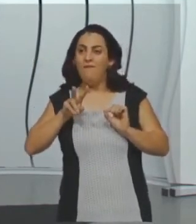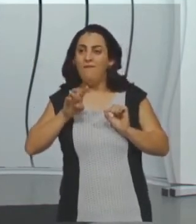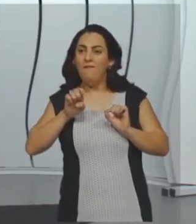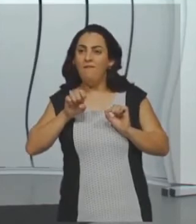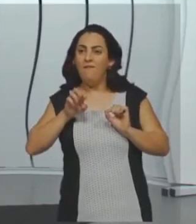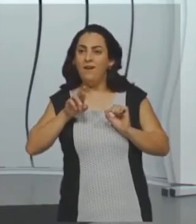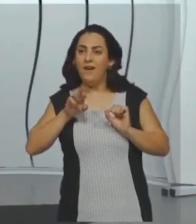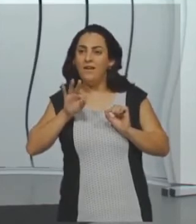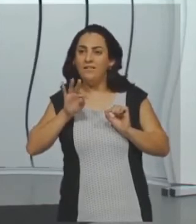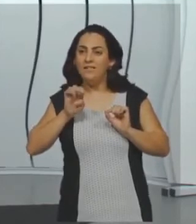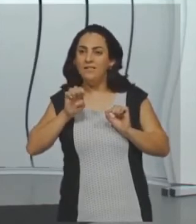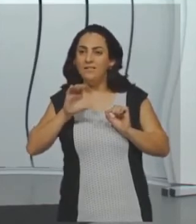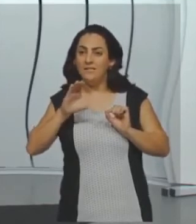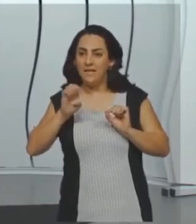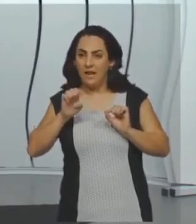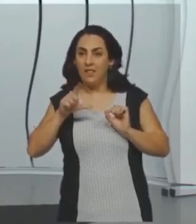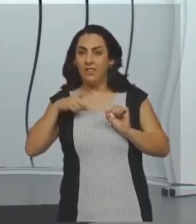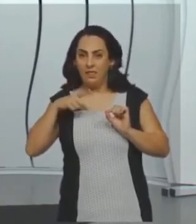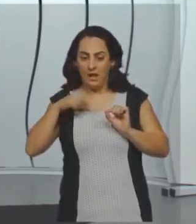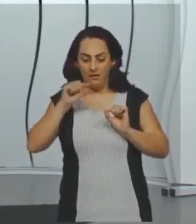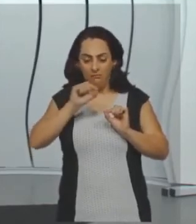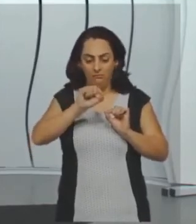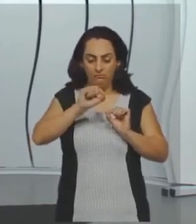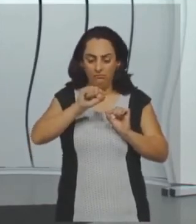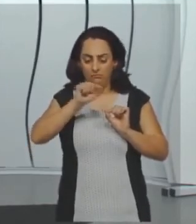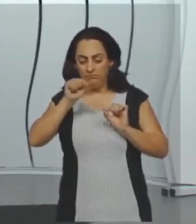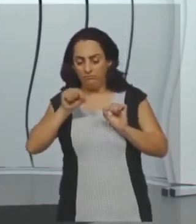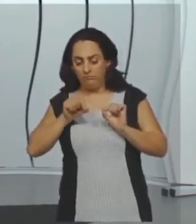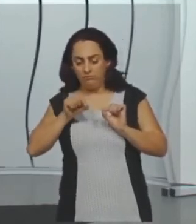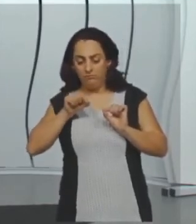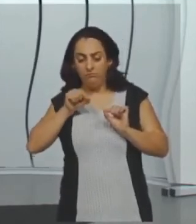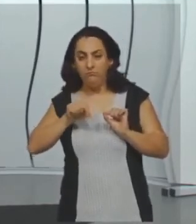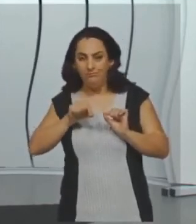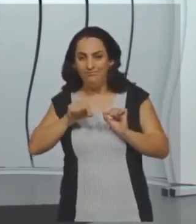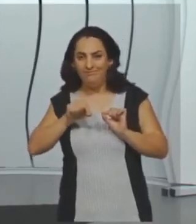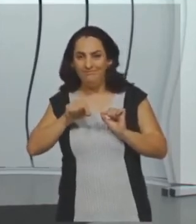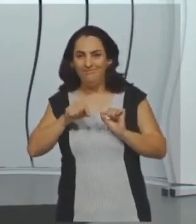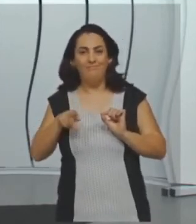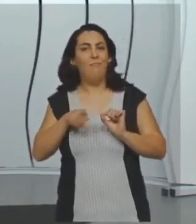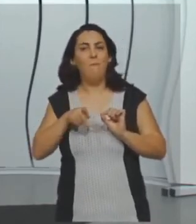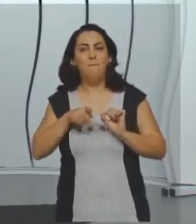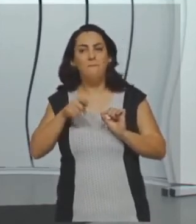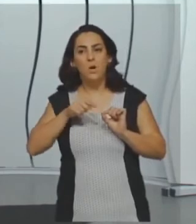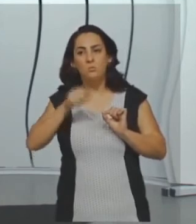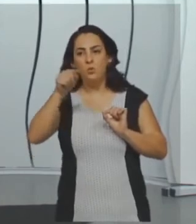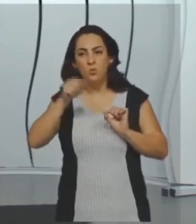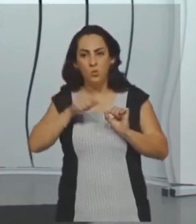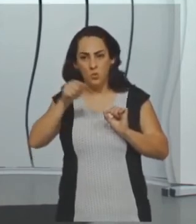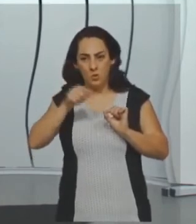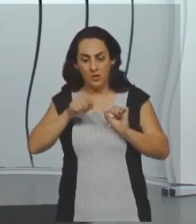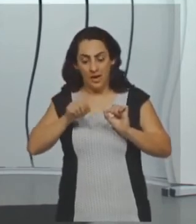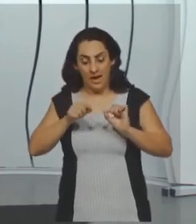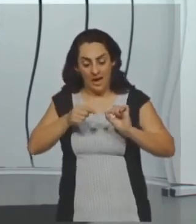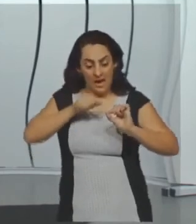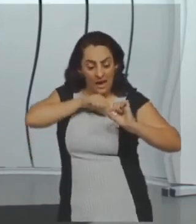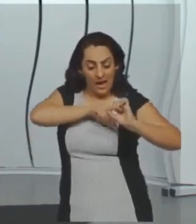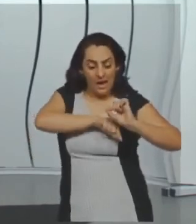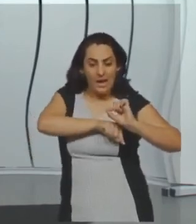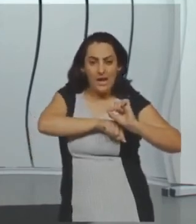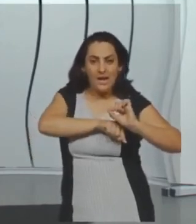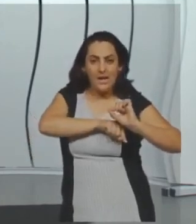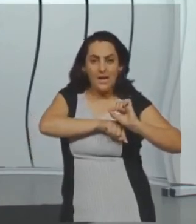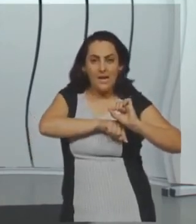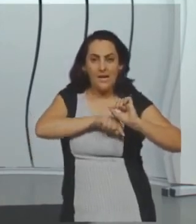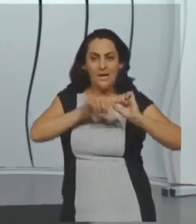desse ângulo, né? Então, ângulos opostos pelos vértices são congruentes. Este aqui não é oposto a